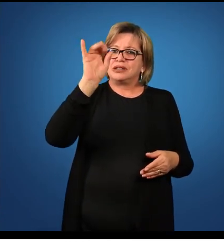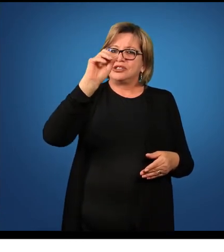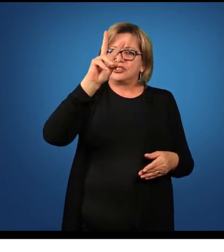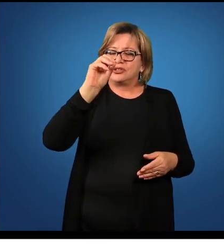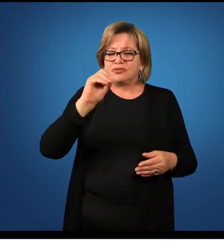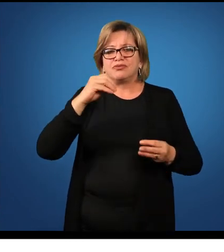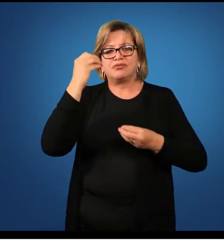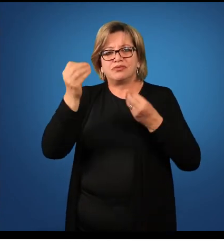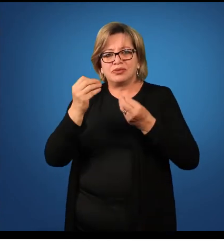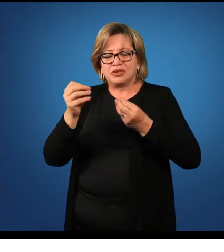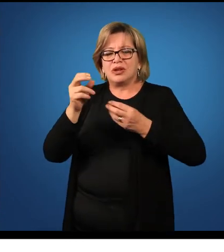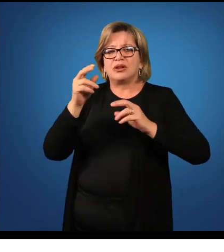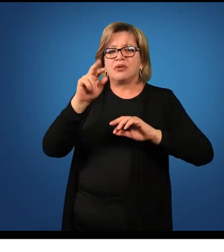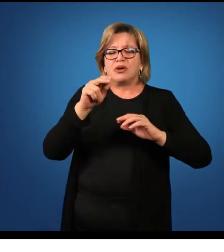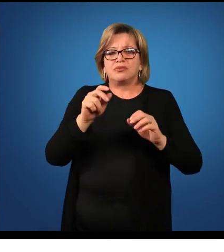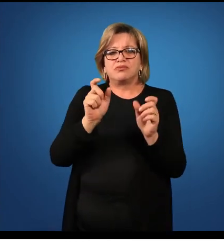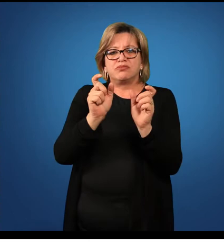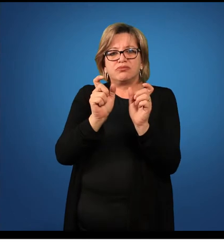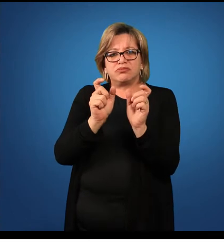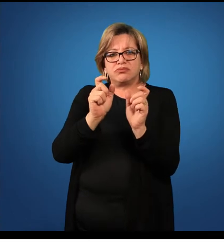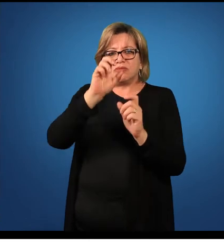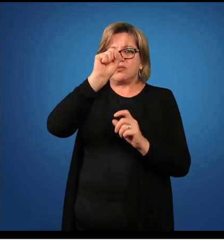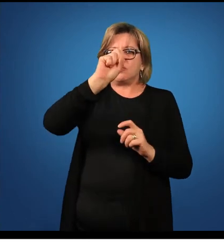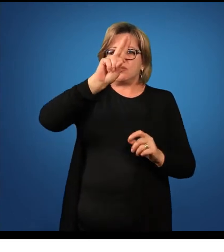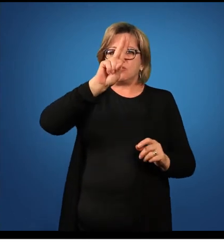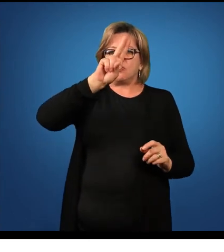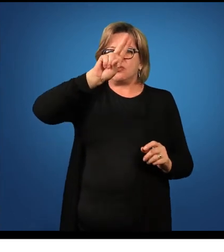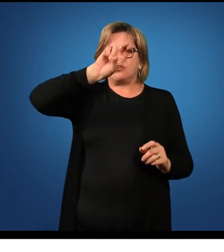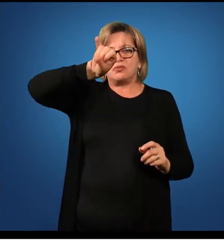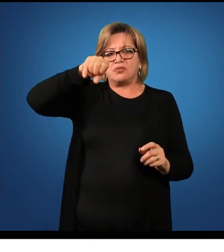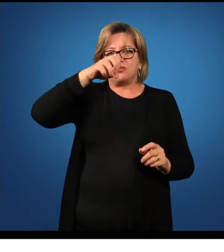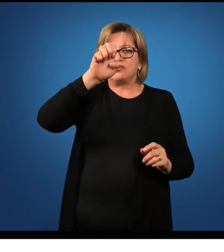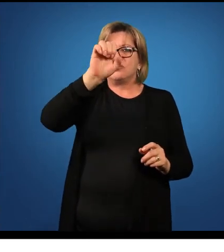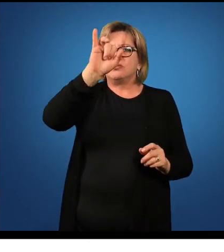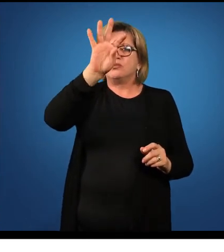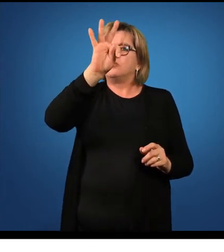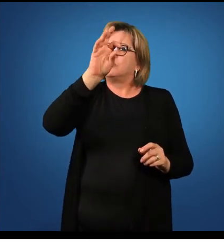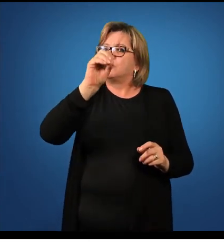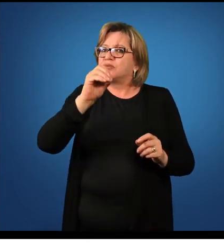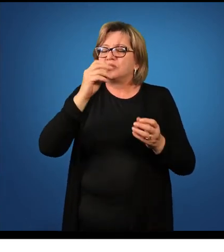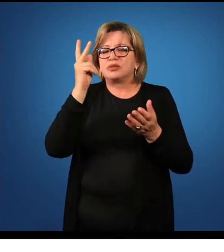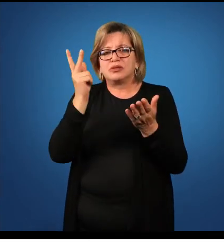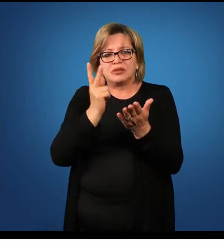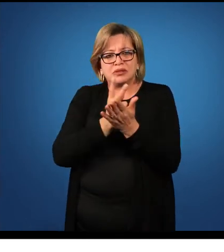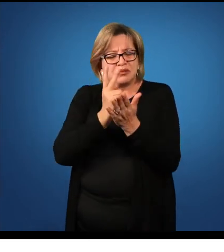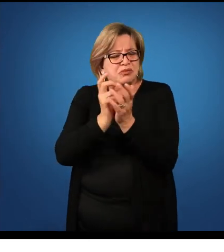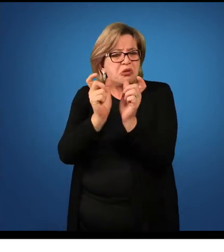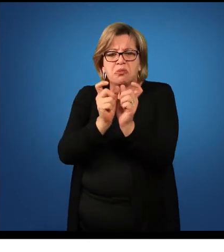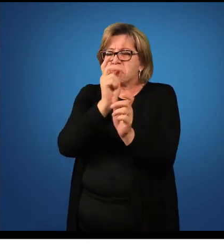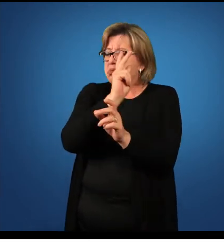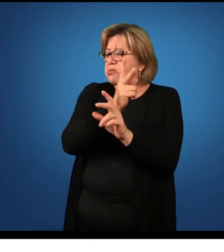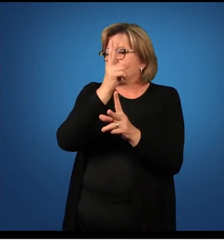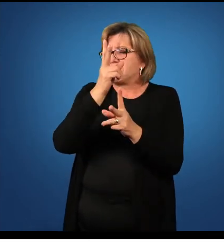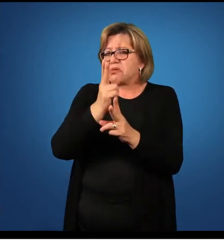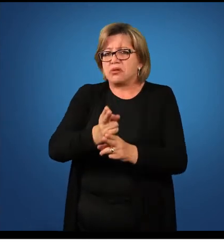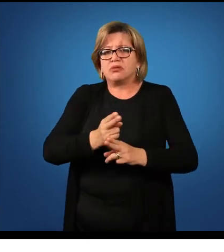cabe, que é o nome nativo, espero que vocês se lembrem disso, e o verbo para o tempo, também pessoa, em